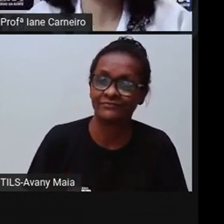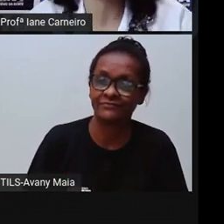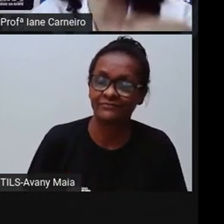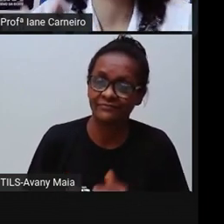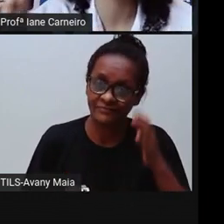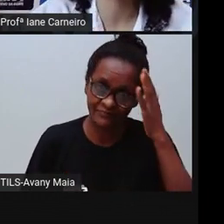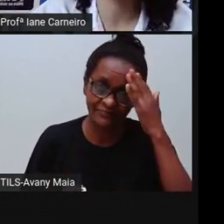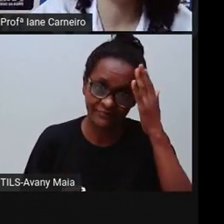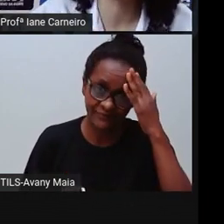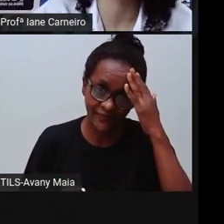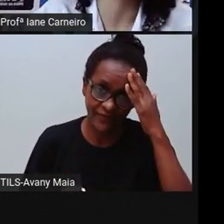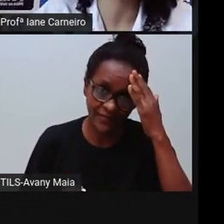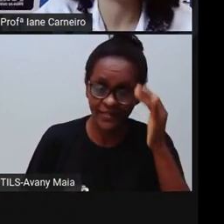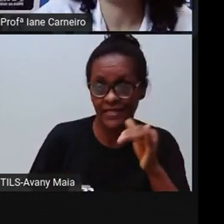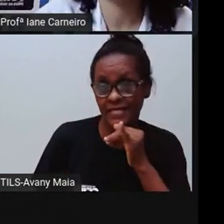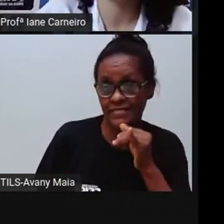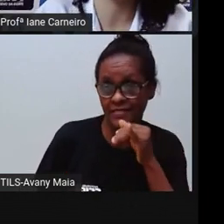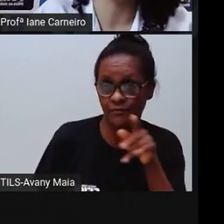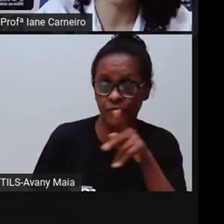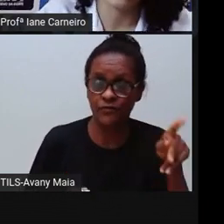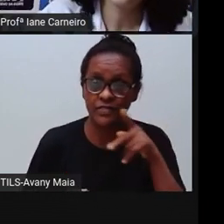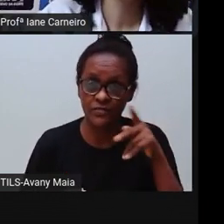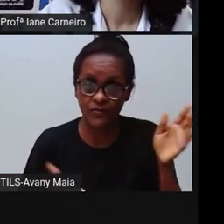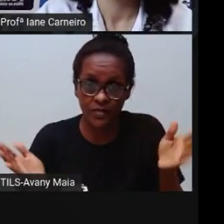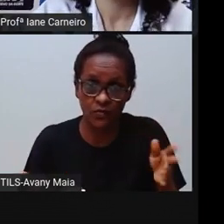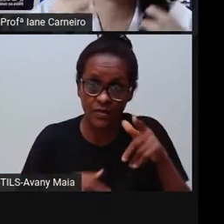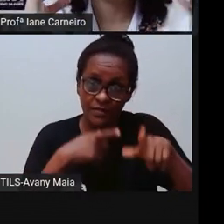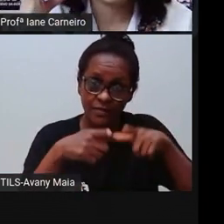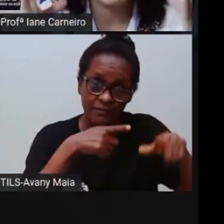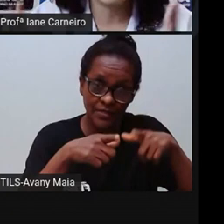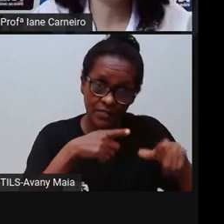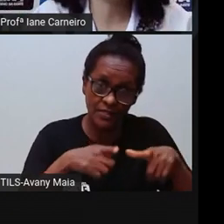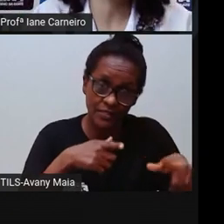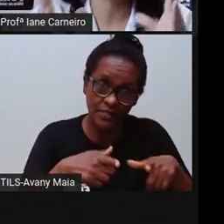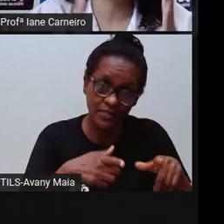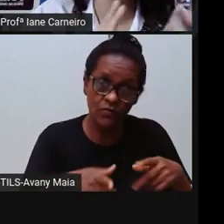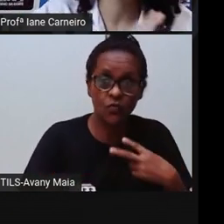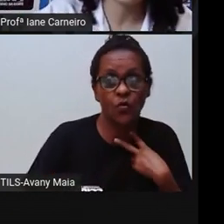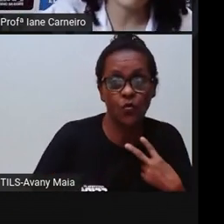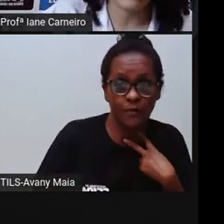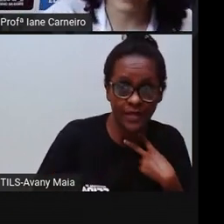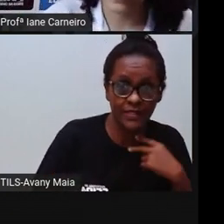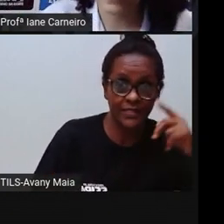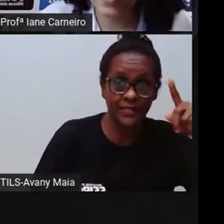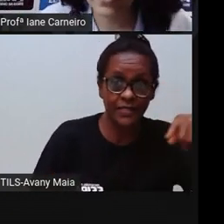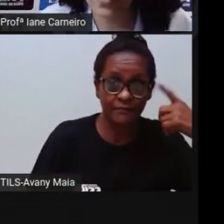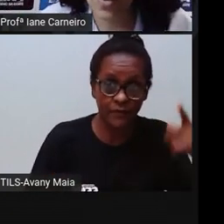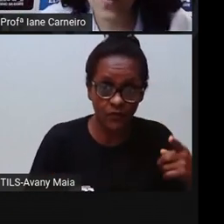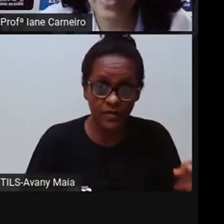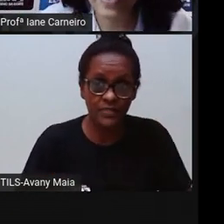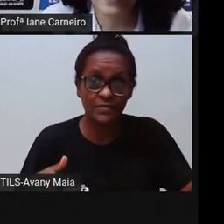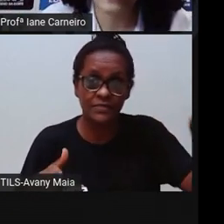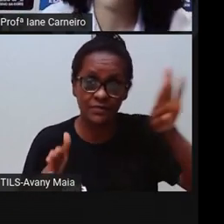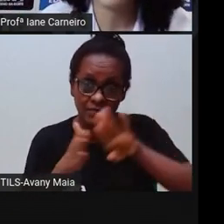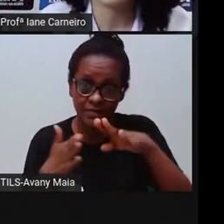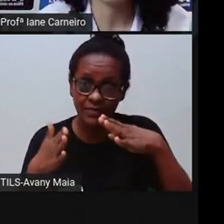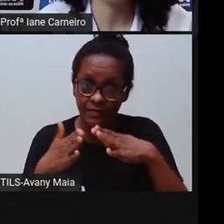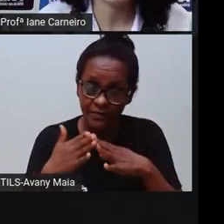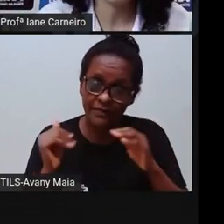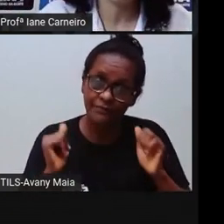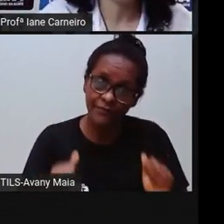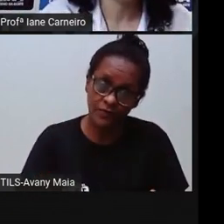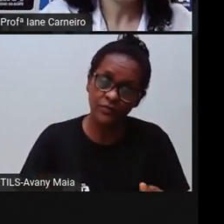tem como fazer outras coisas, brincar, por exemplo, né? Então, criança não trabalha, tá certo? Então, olha o